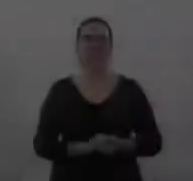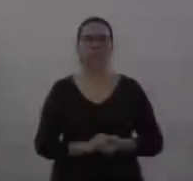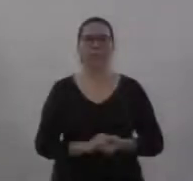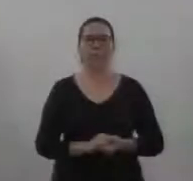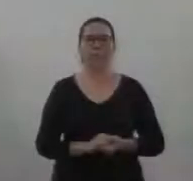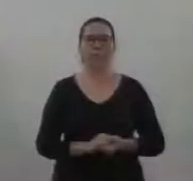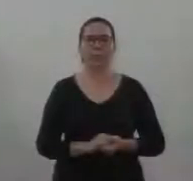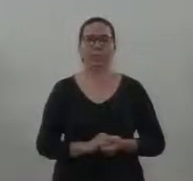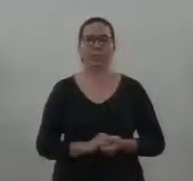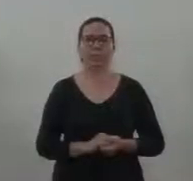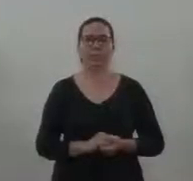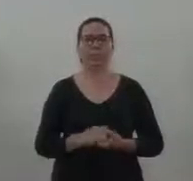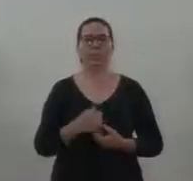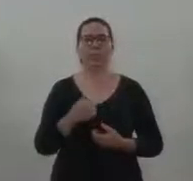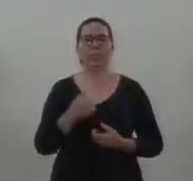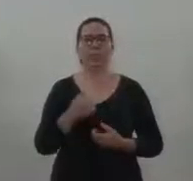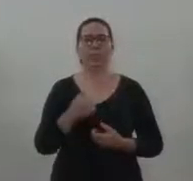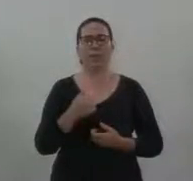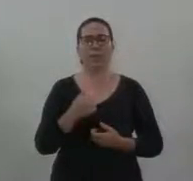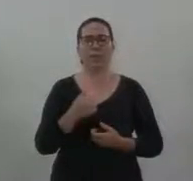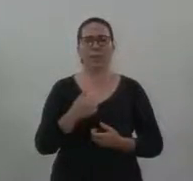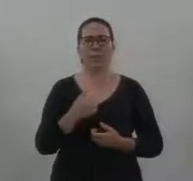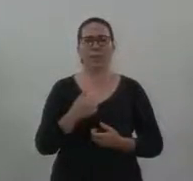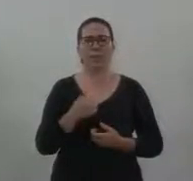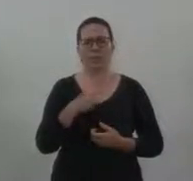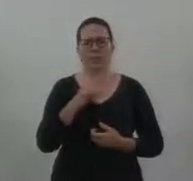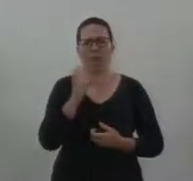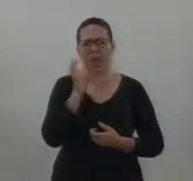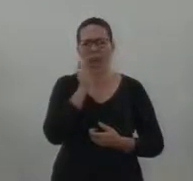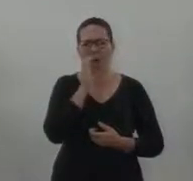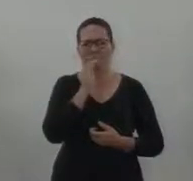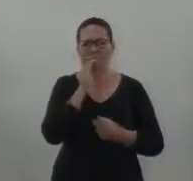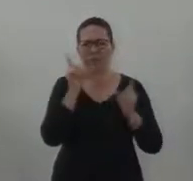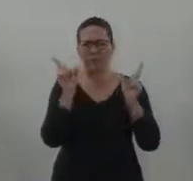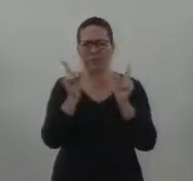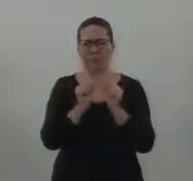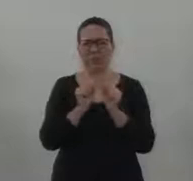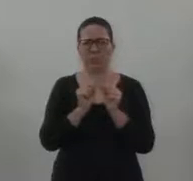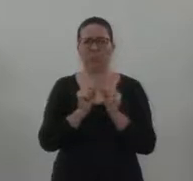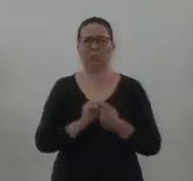Eu vou ser rápida, vou ser breve,